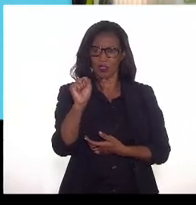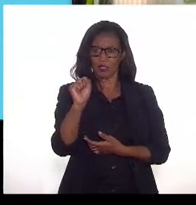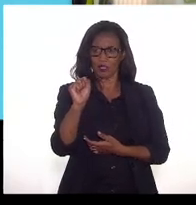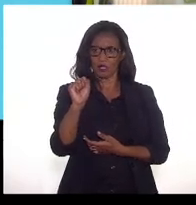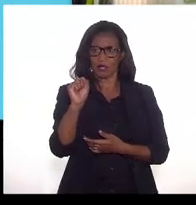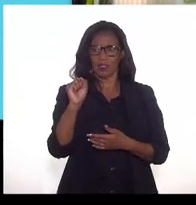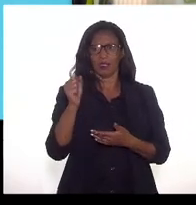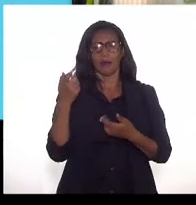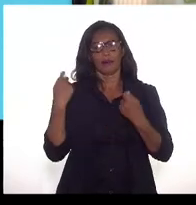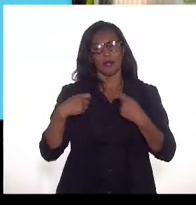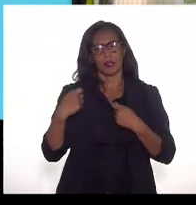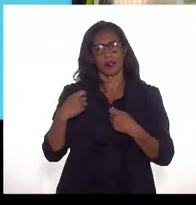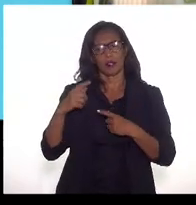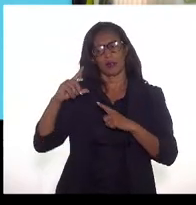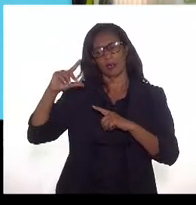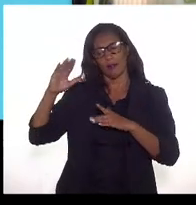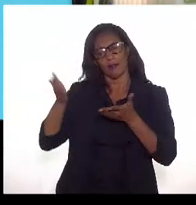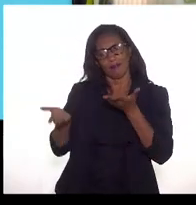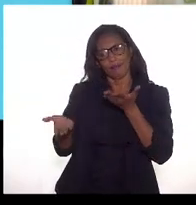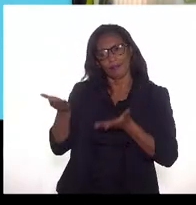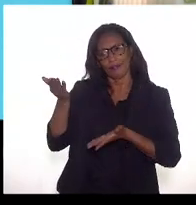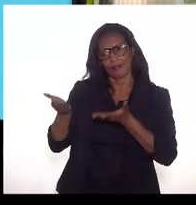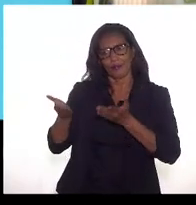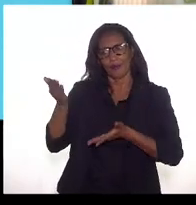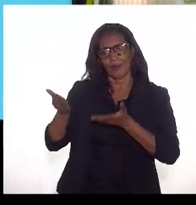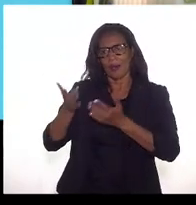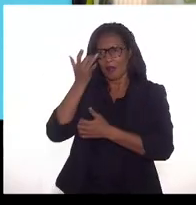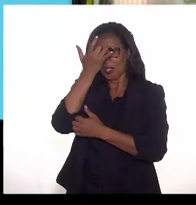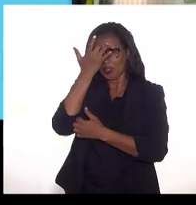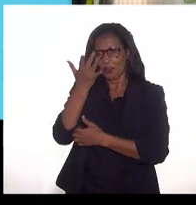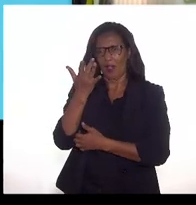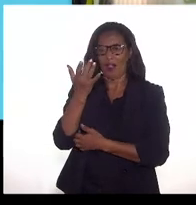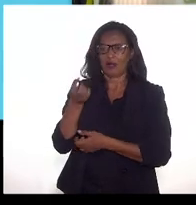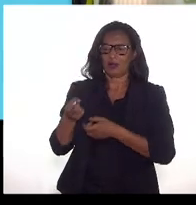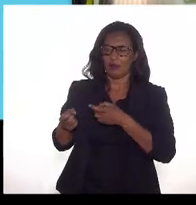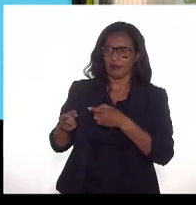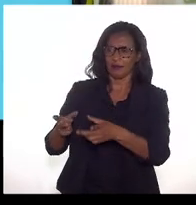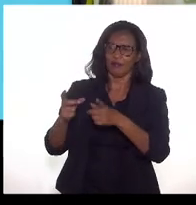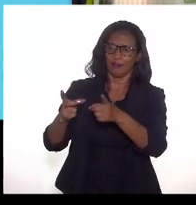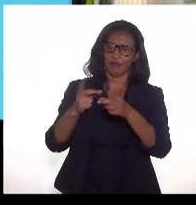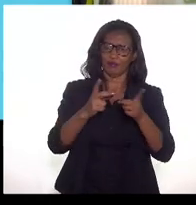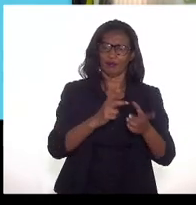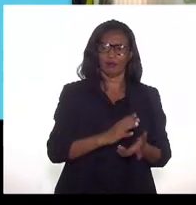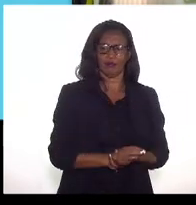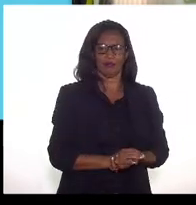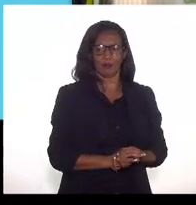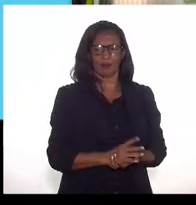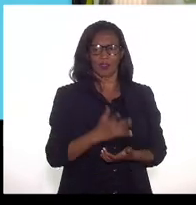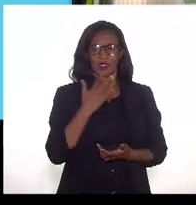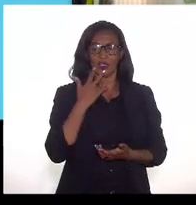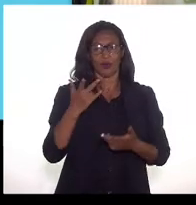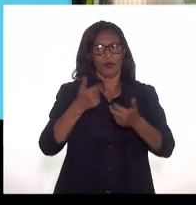acessível para viabilizar esse consumo então a gente fala muito da paridade gás-gás